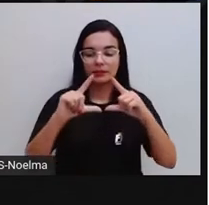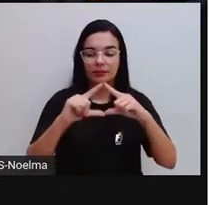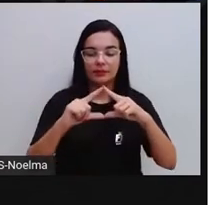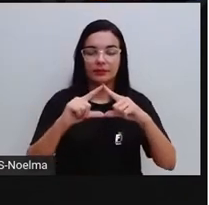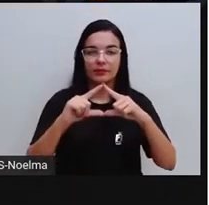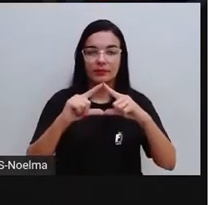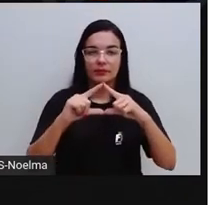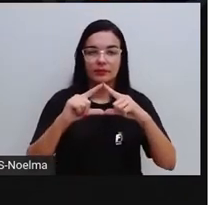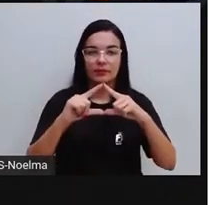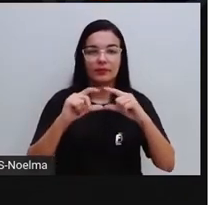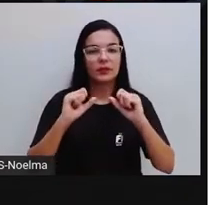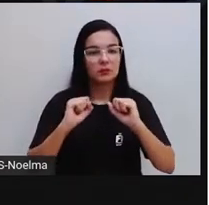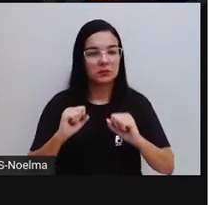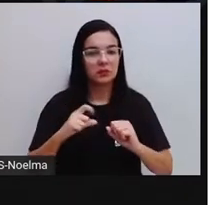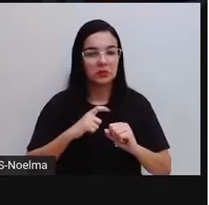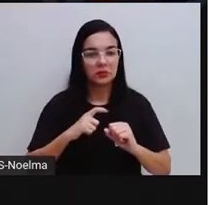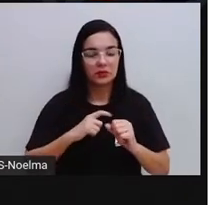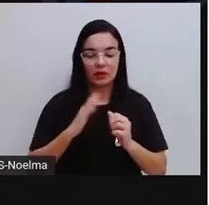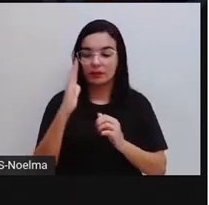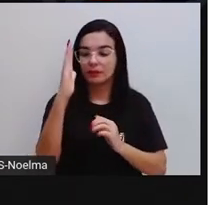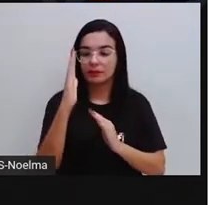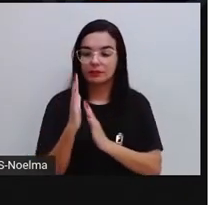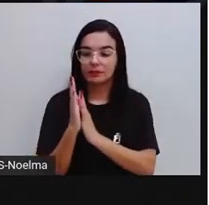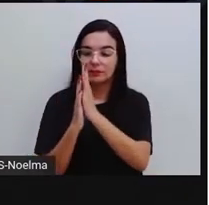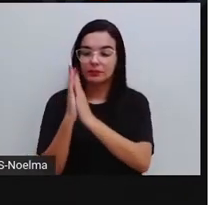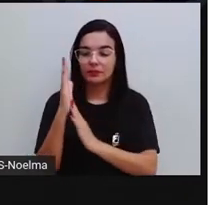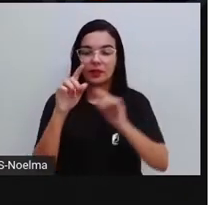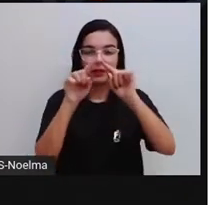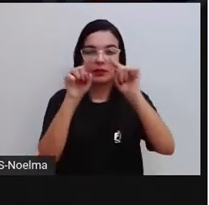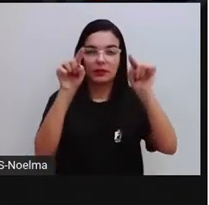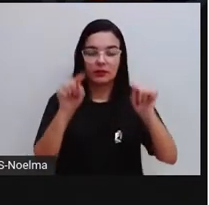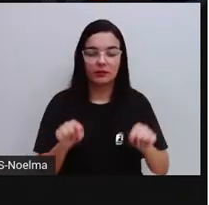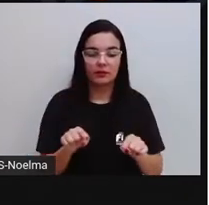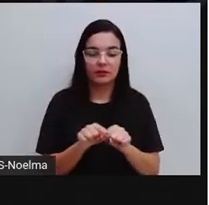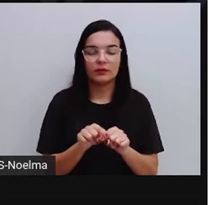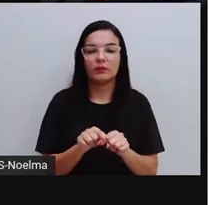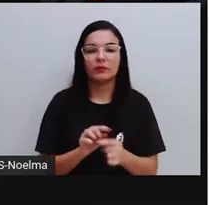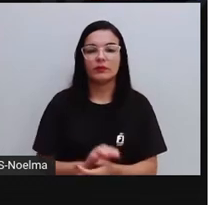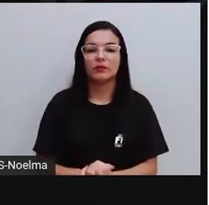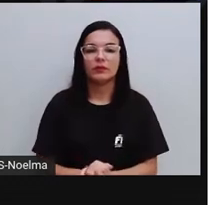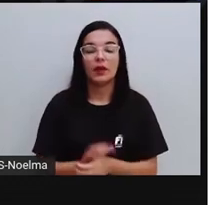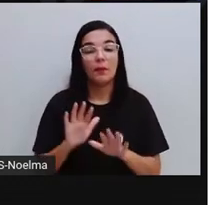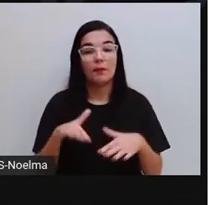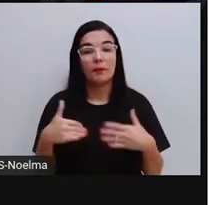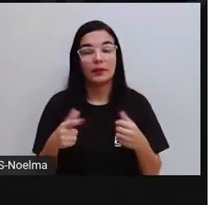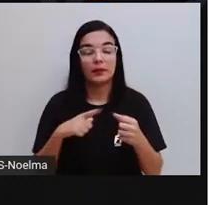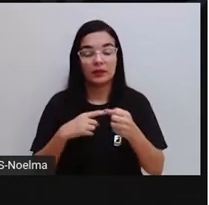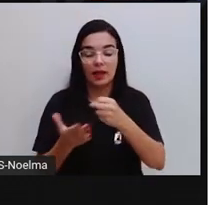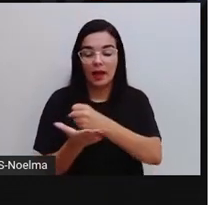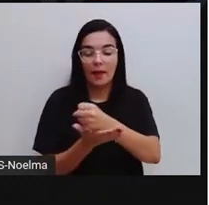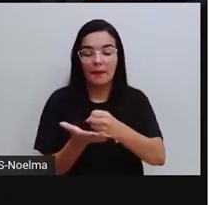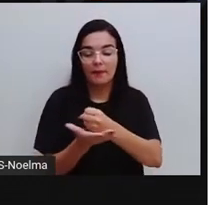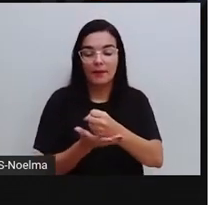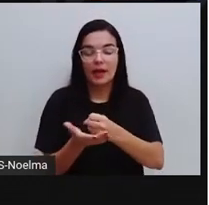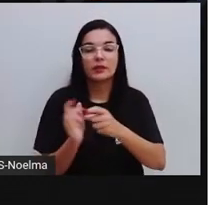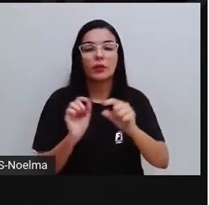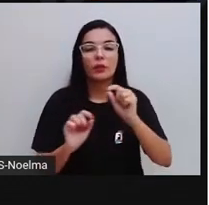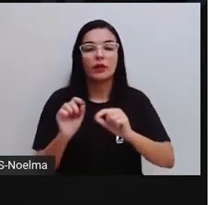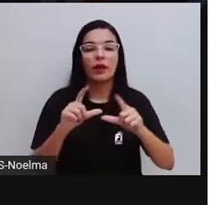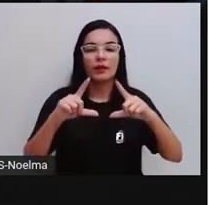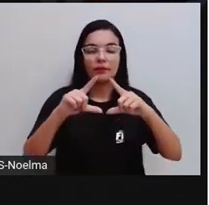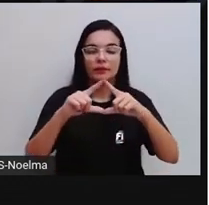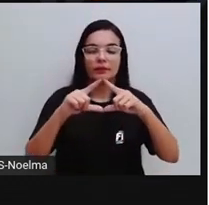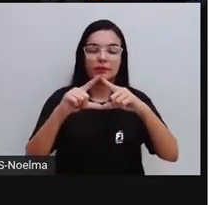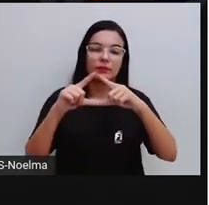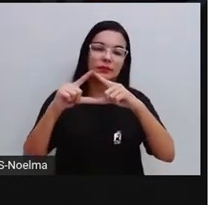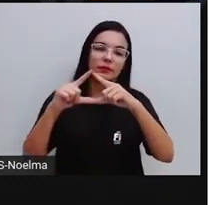ele vai apresentar a lateral aí formada por retângulos, mas a base desse prisma só